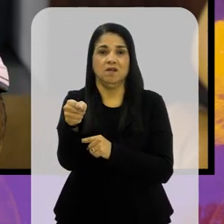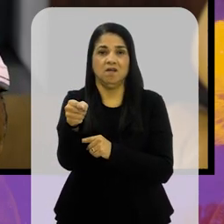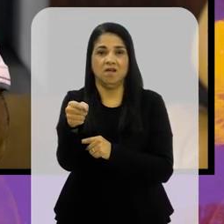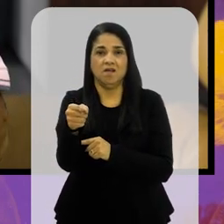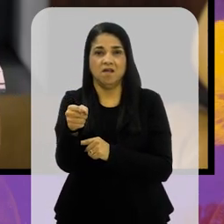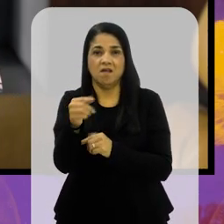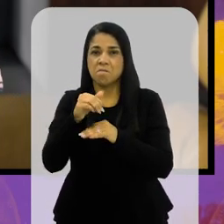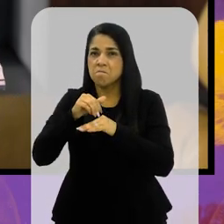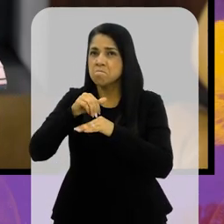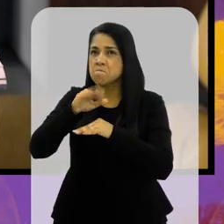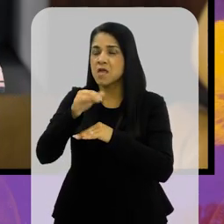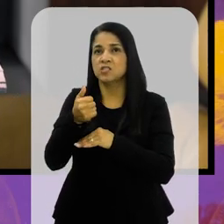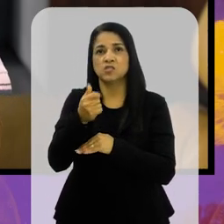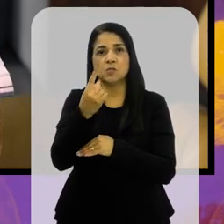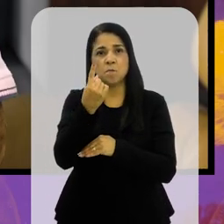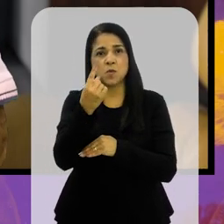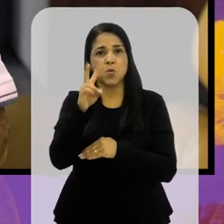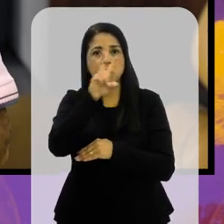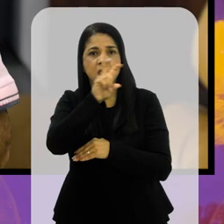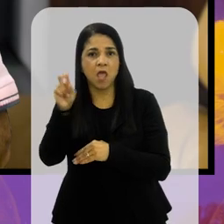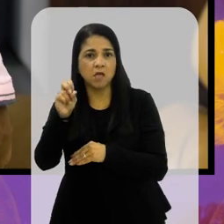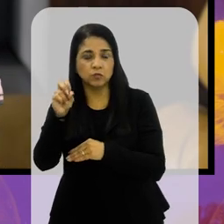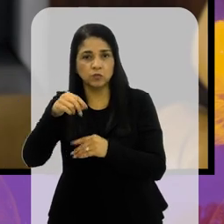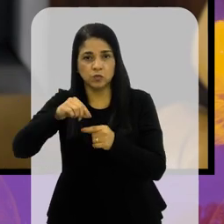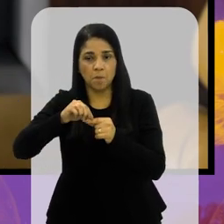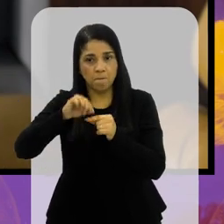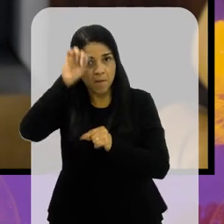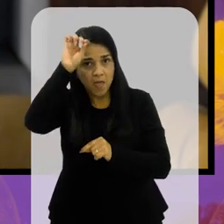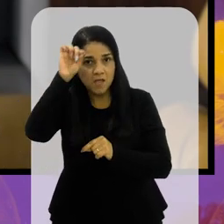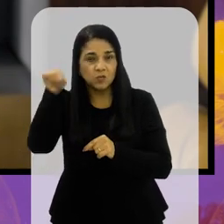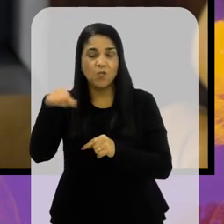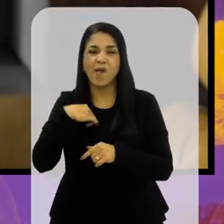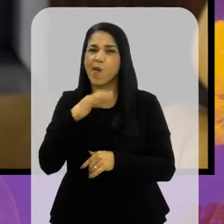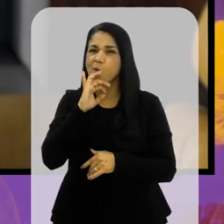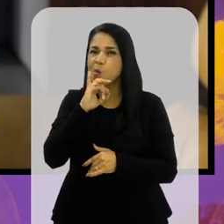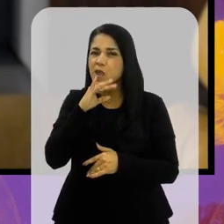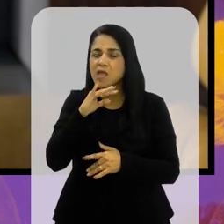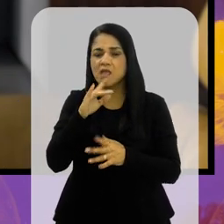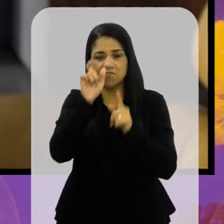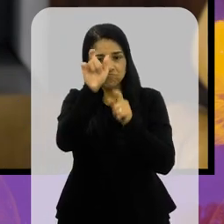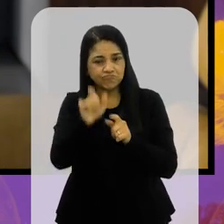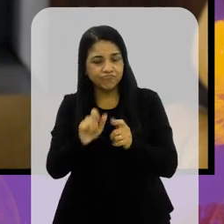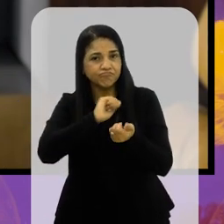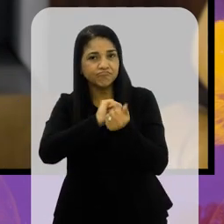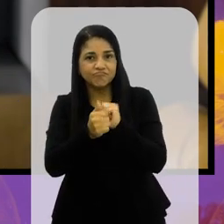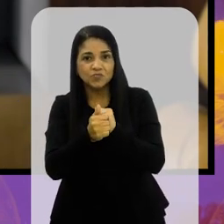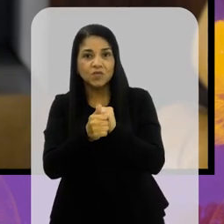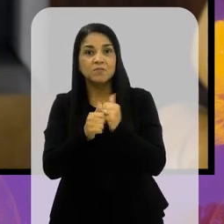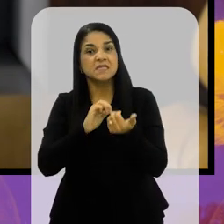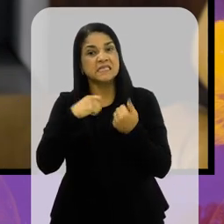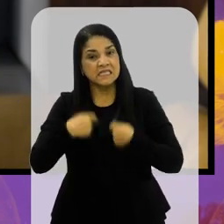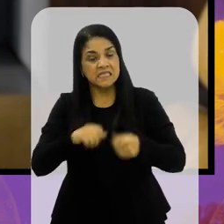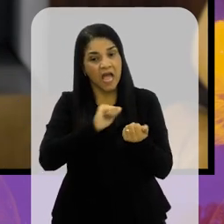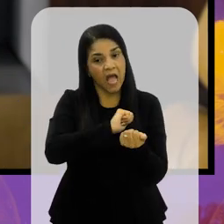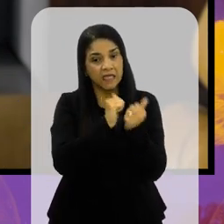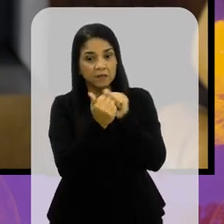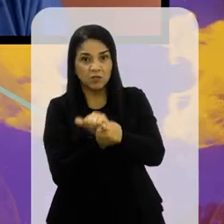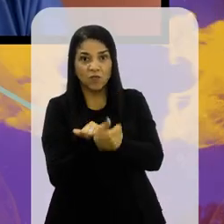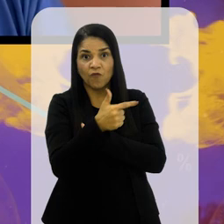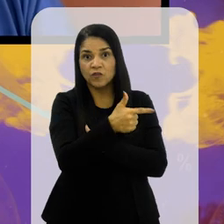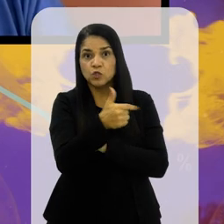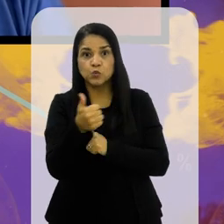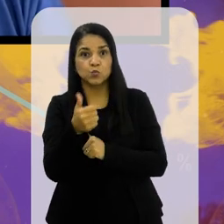altitude acima de 1.500 metros, isso é muito ruim para o atleta, por quê? Não há aquela adaptação de 21 dias.